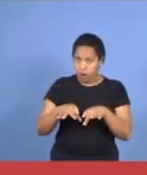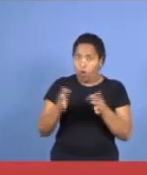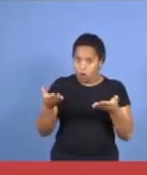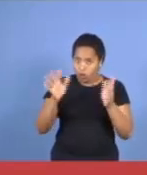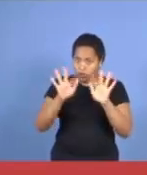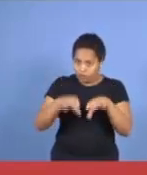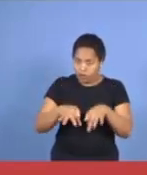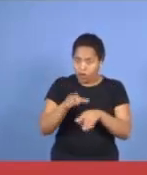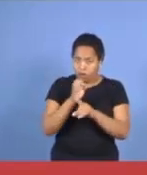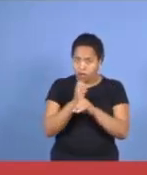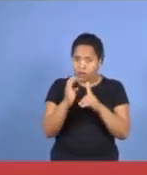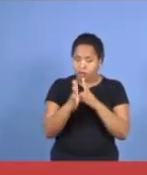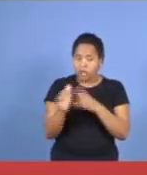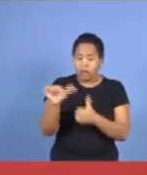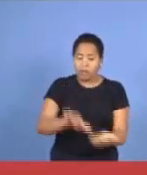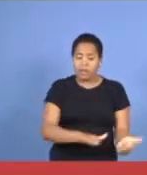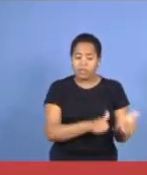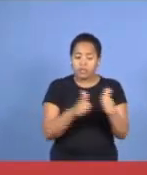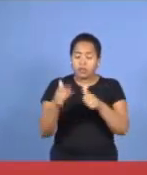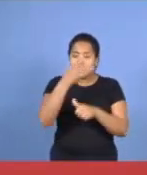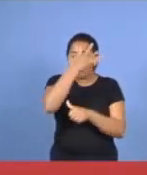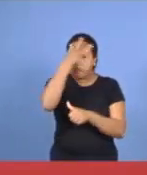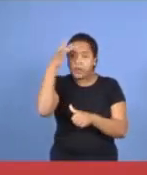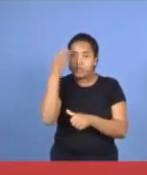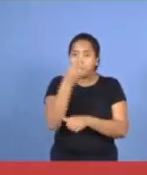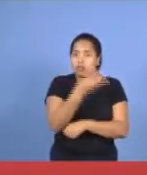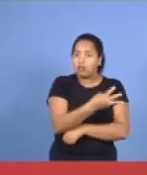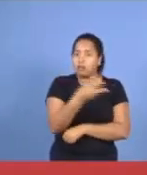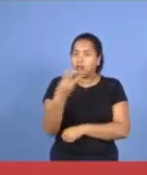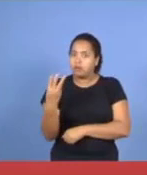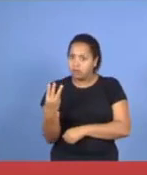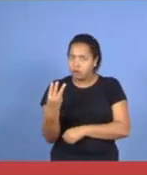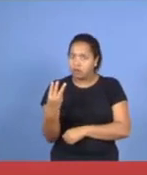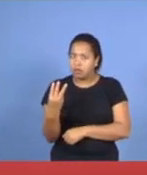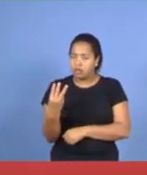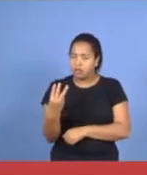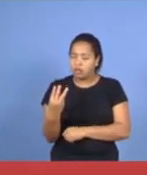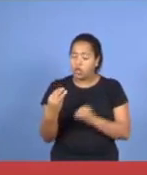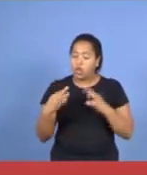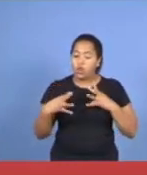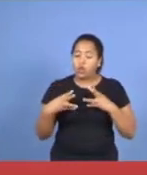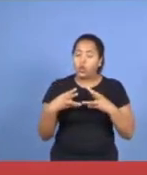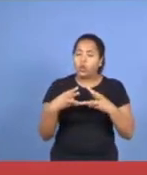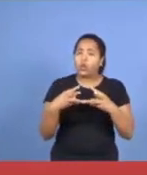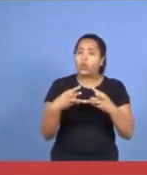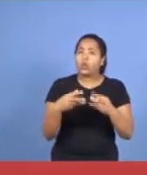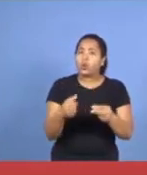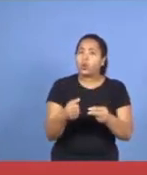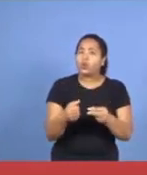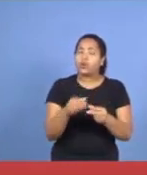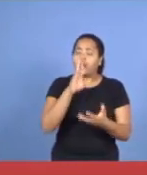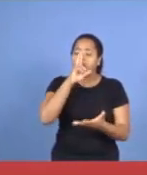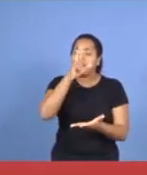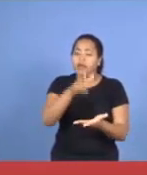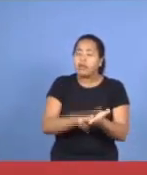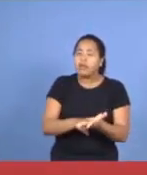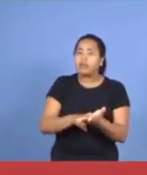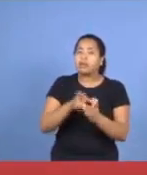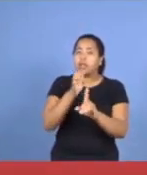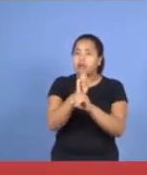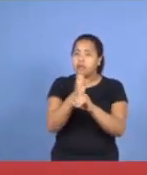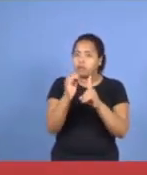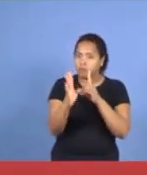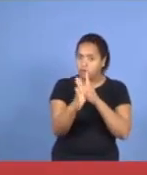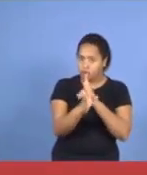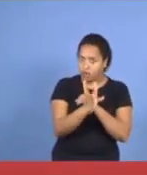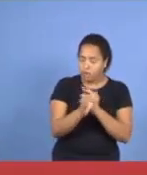33 irmãos, em São José dos Campos. E todos gerados pela Escola Bíblica Dominical. Em